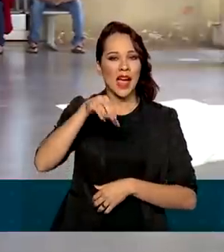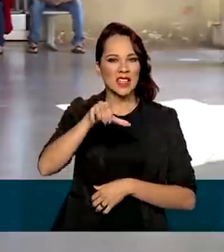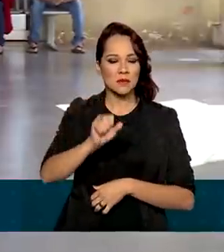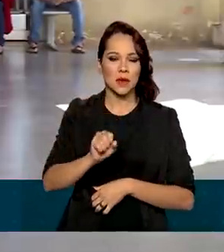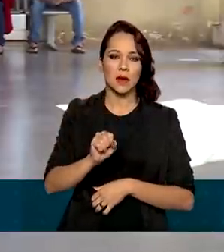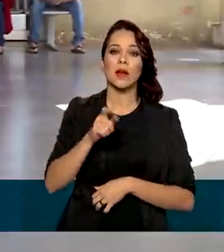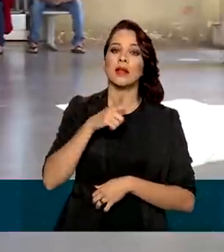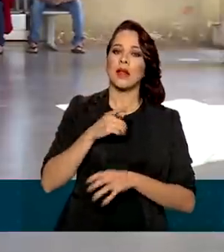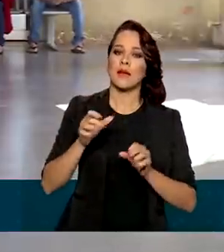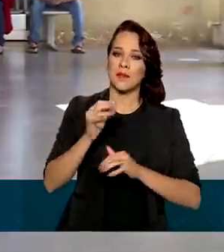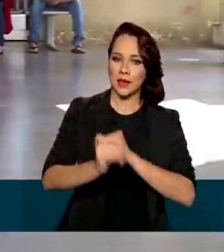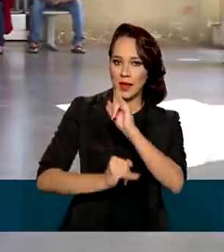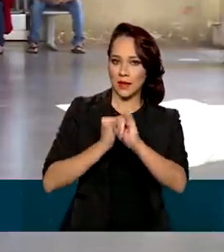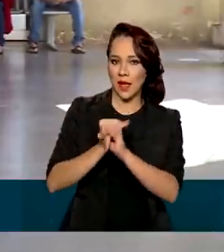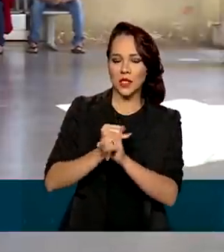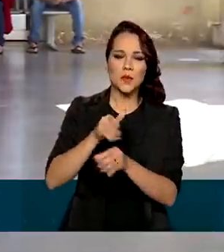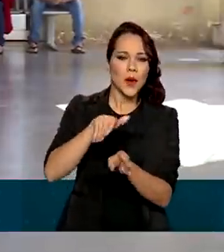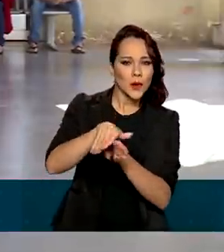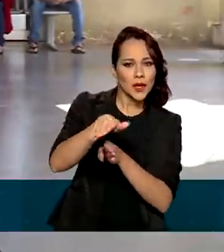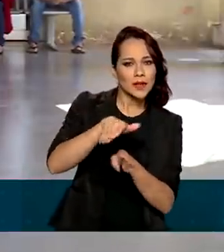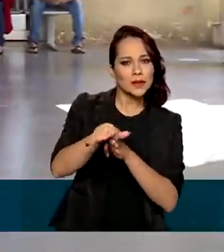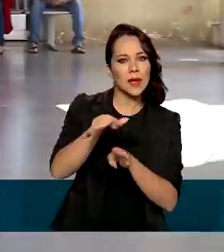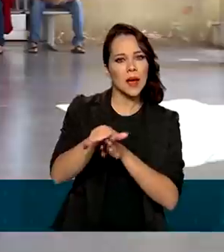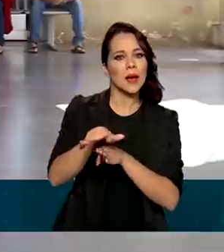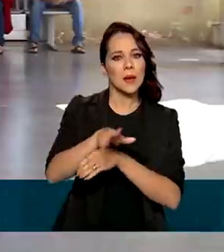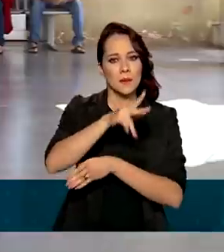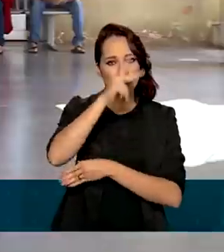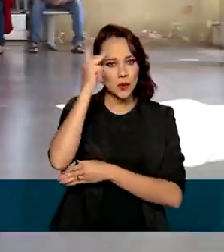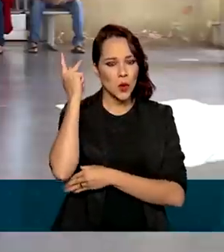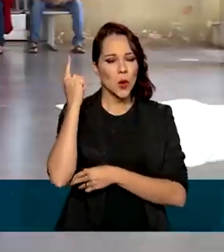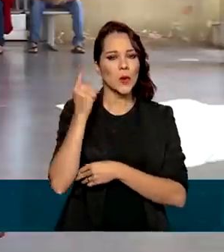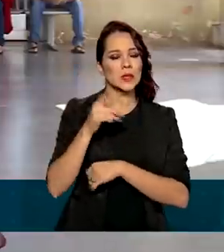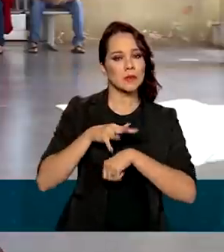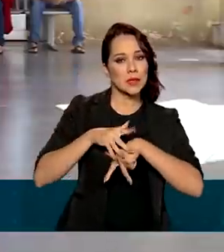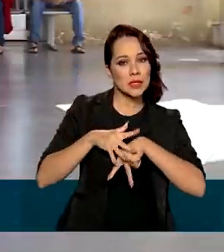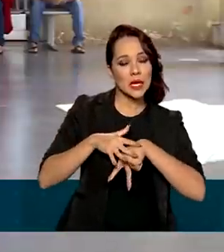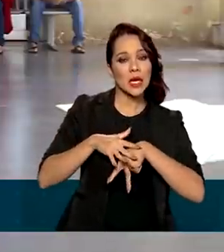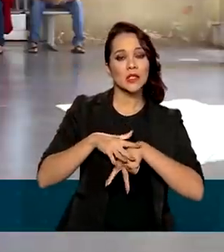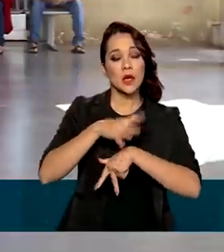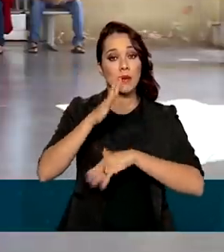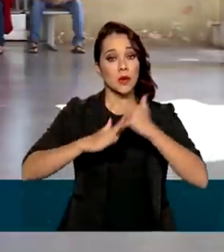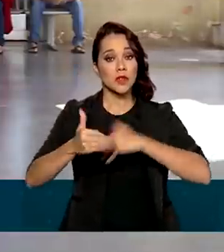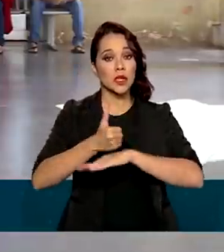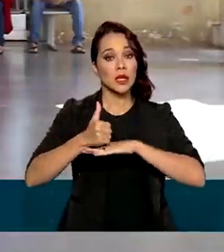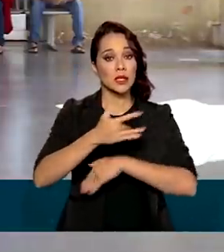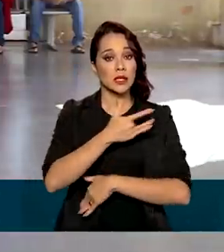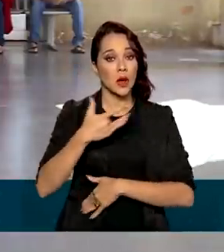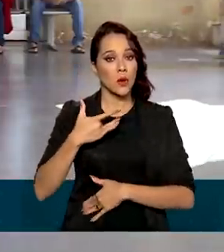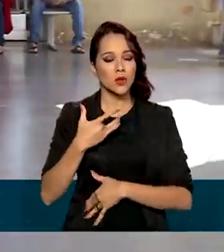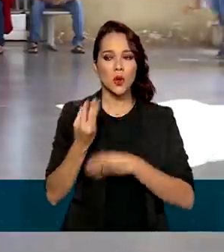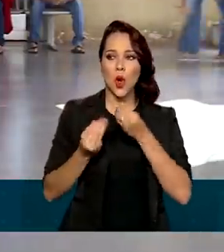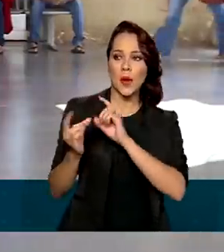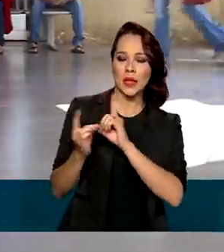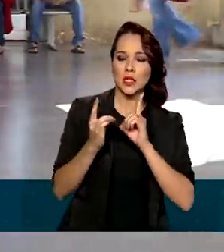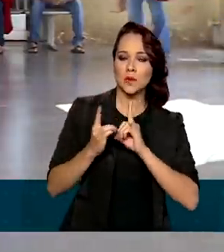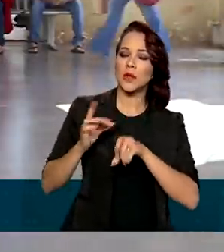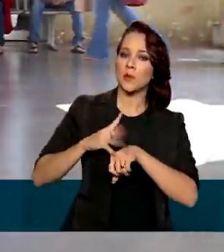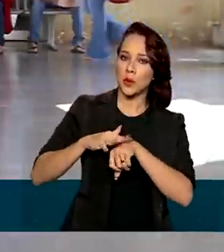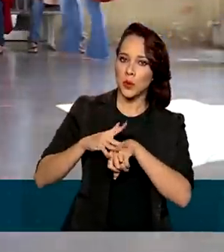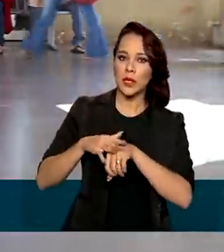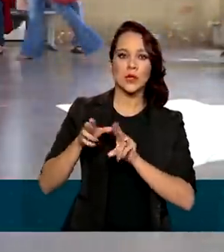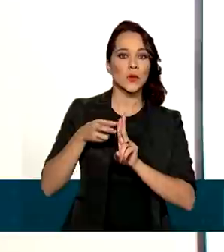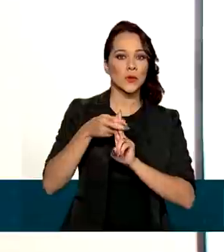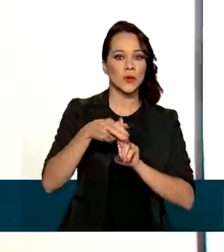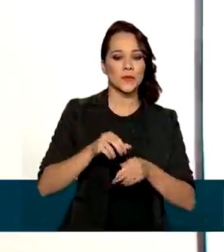está disponível online para orientar pacientes, gestores e profissionais de saúde sobre o fluxo de atendimento para a doença